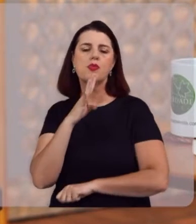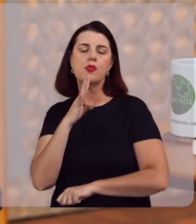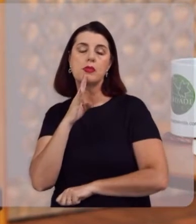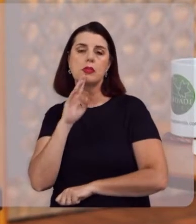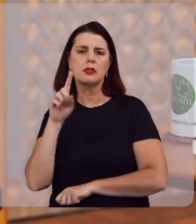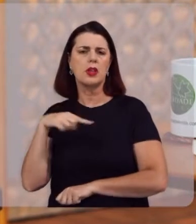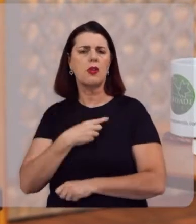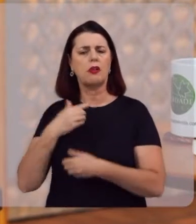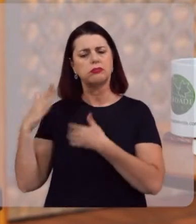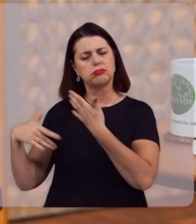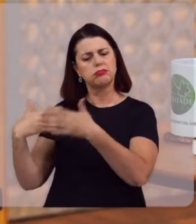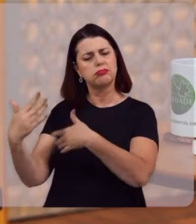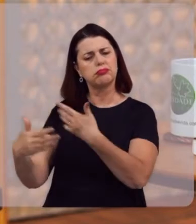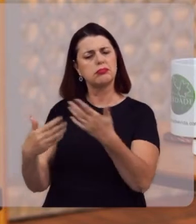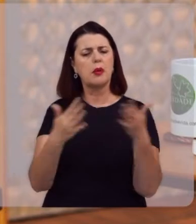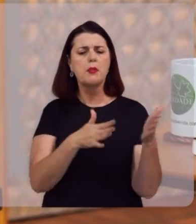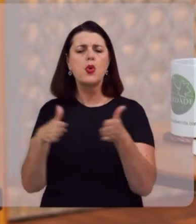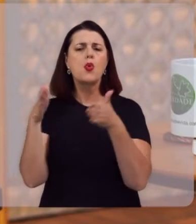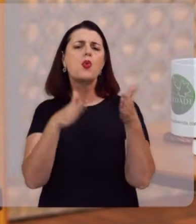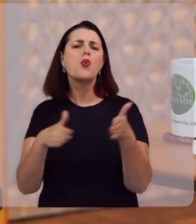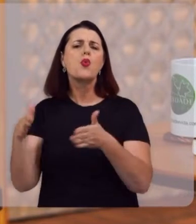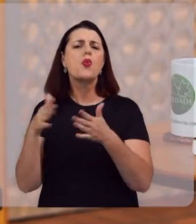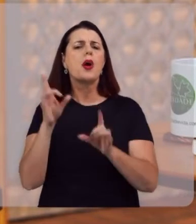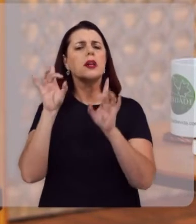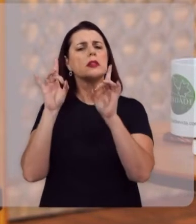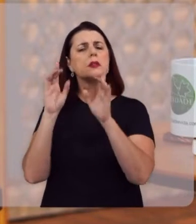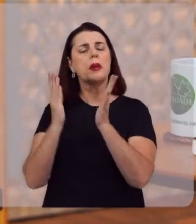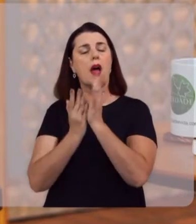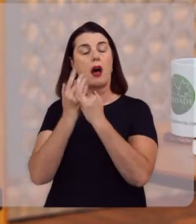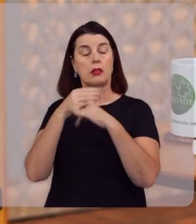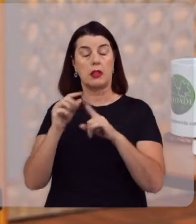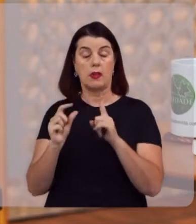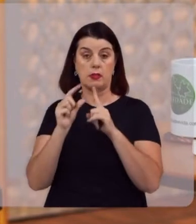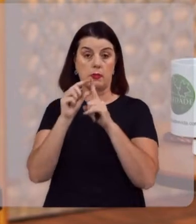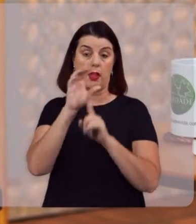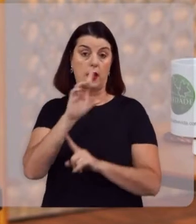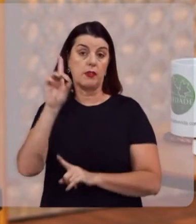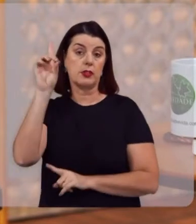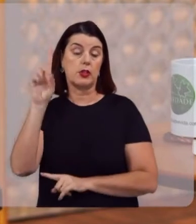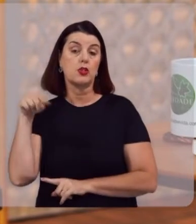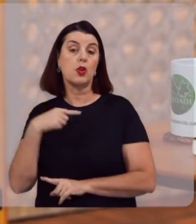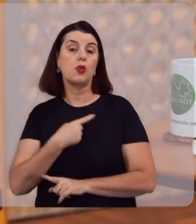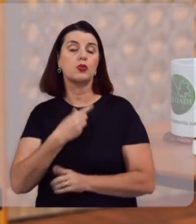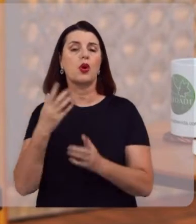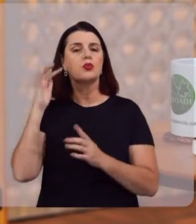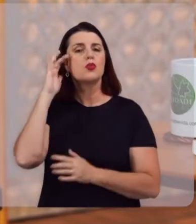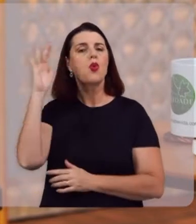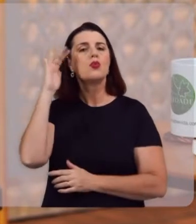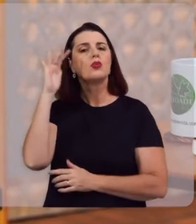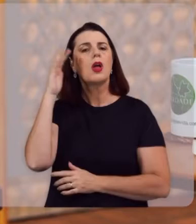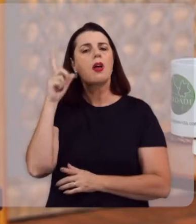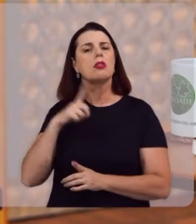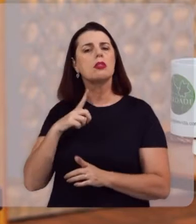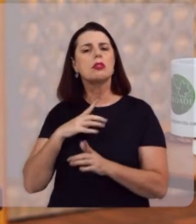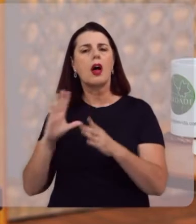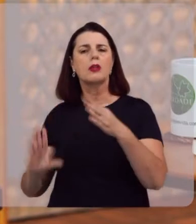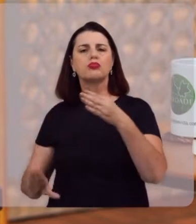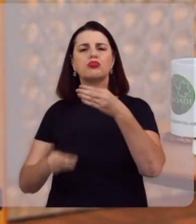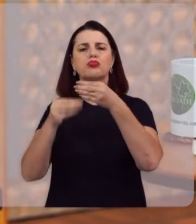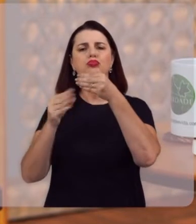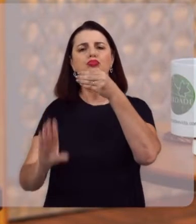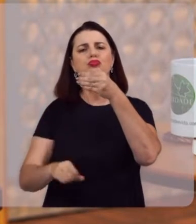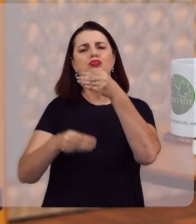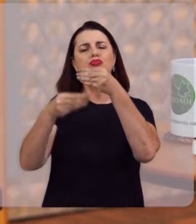que a gente tem produzido de muito especial a partir das Sagradas Escrituras. O nosso conteúdo está todo ele